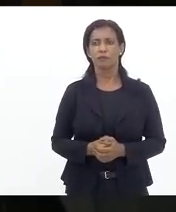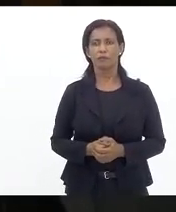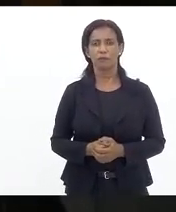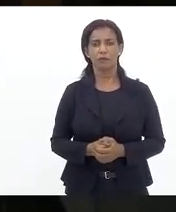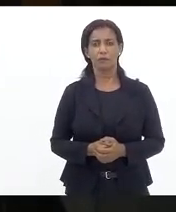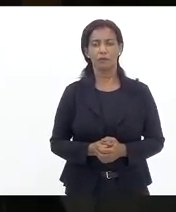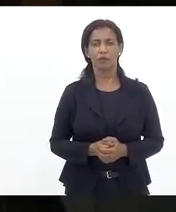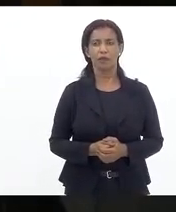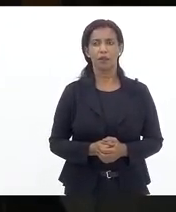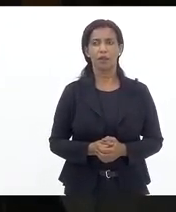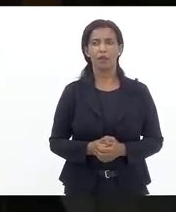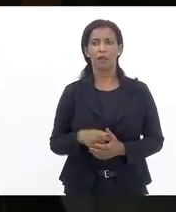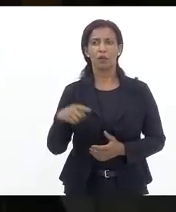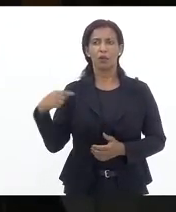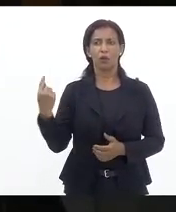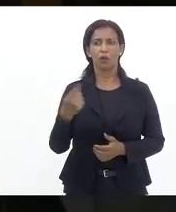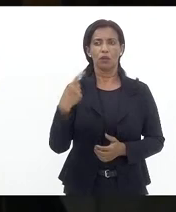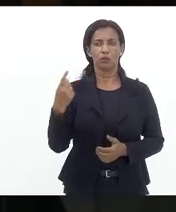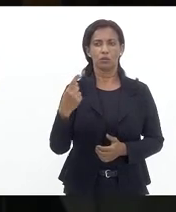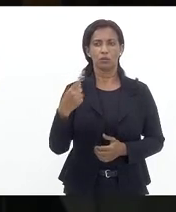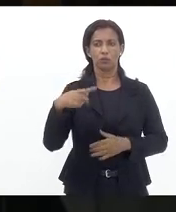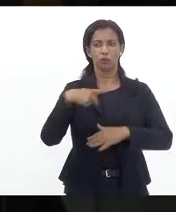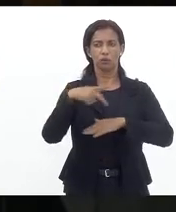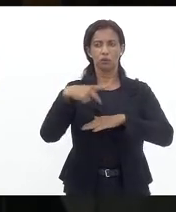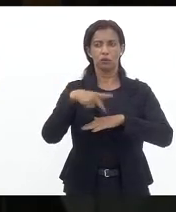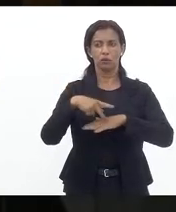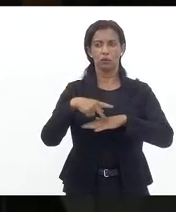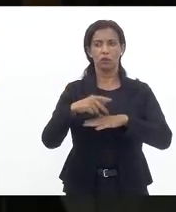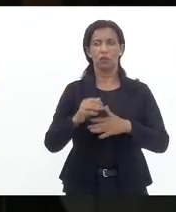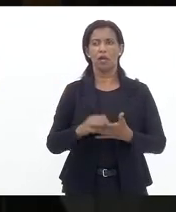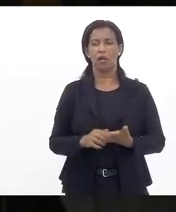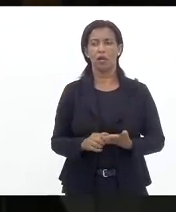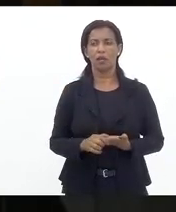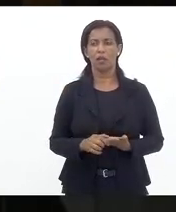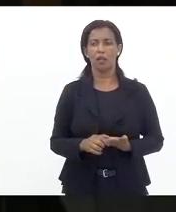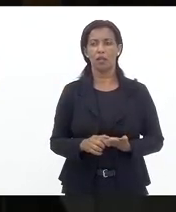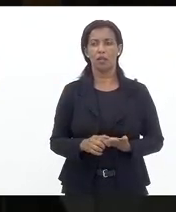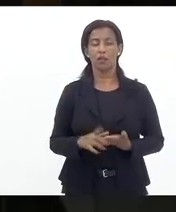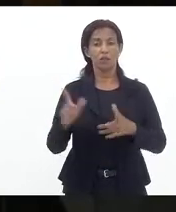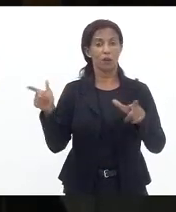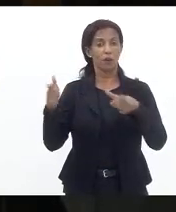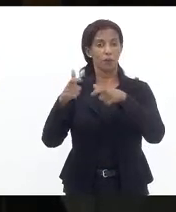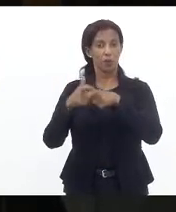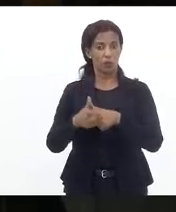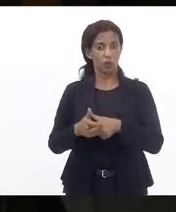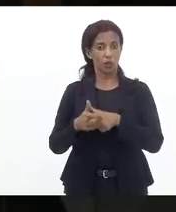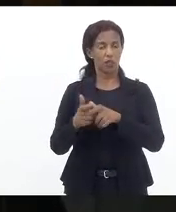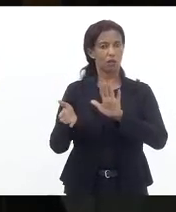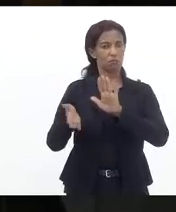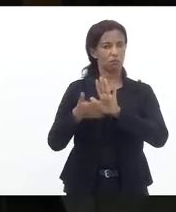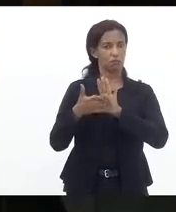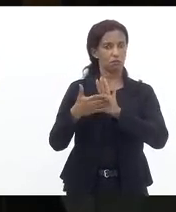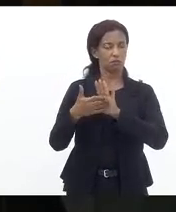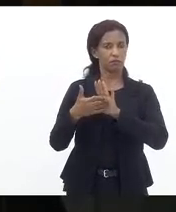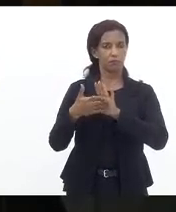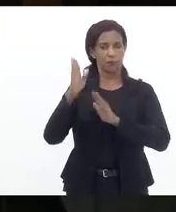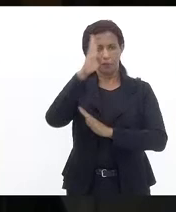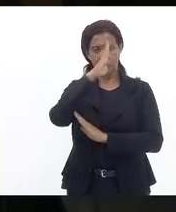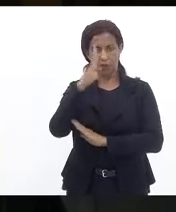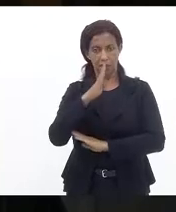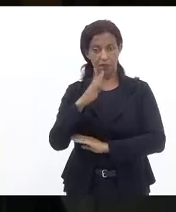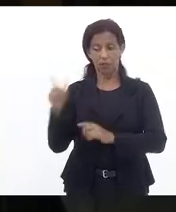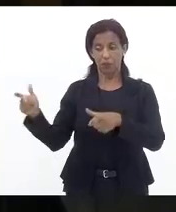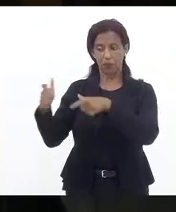ditatorial no nosso país mas não conseguirão já são minoria na sociedade brasileira já são